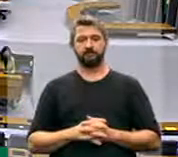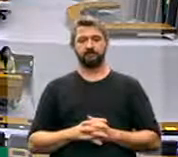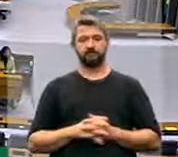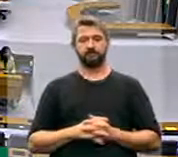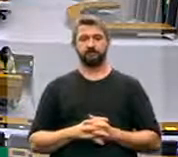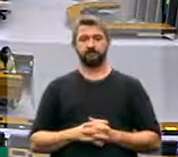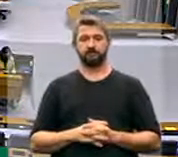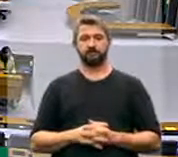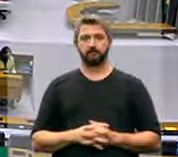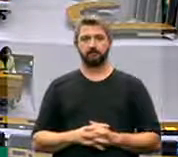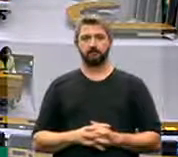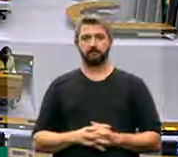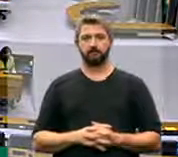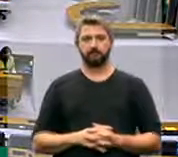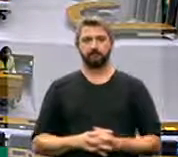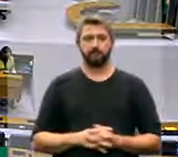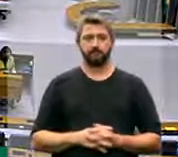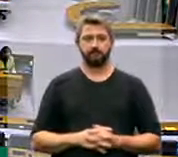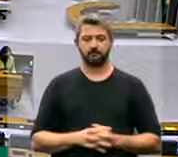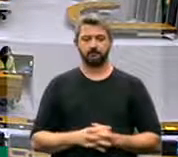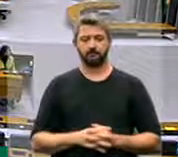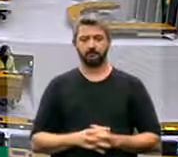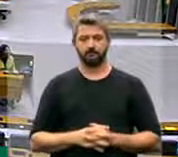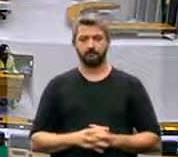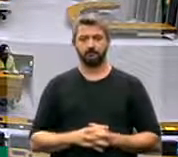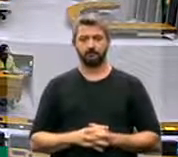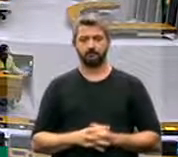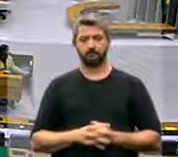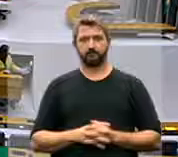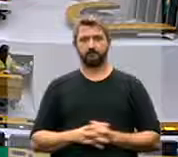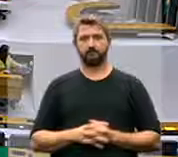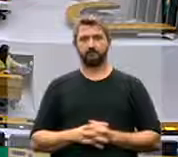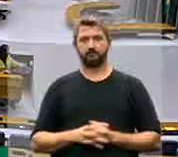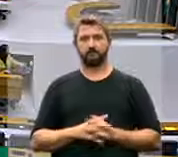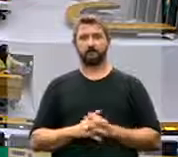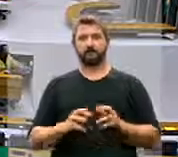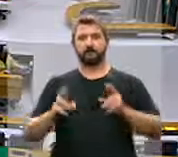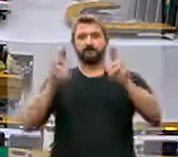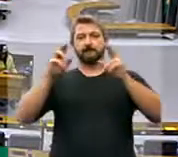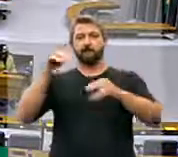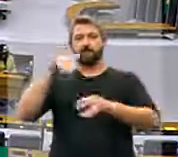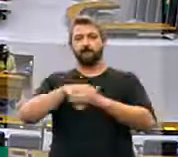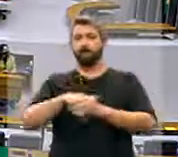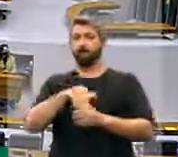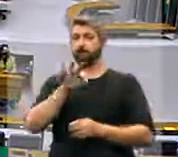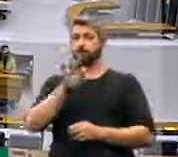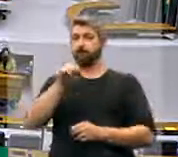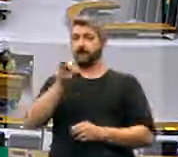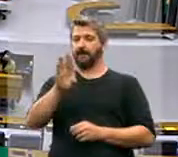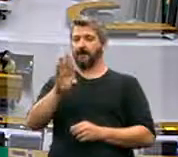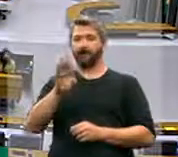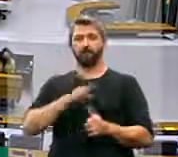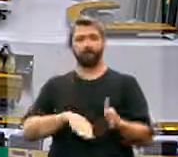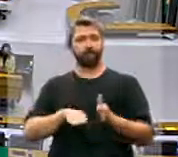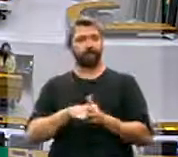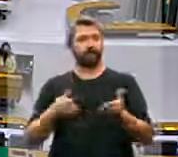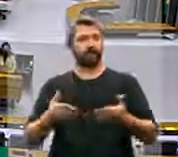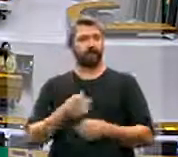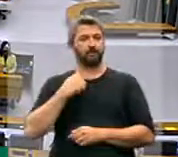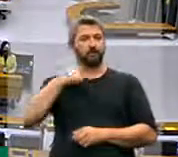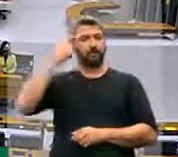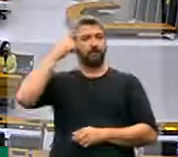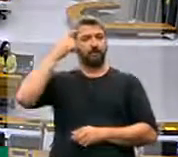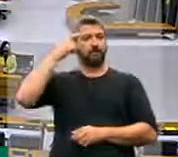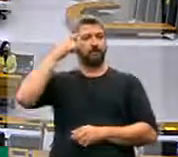Fernanda, esta sessão, na expectativa de votar o FUNDEB, esperávamos